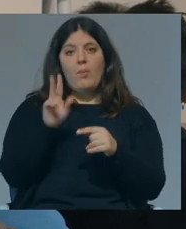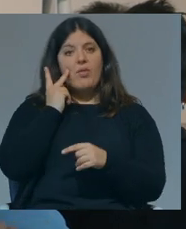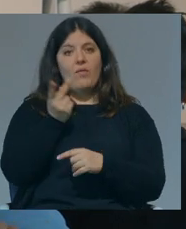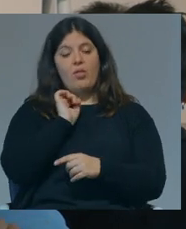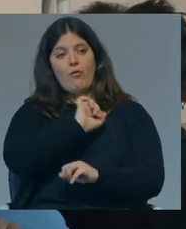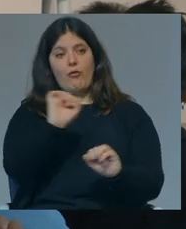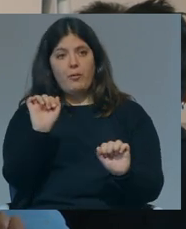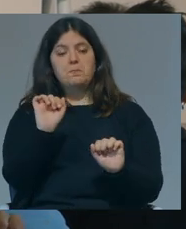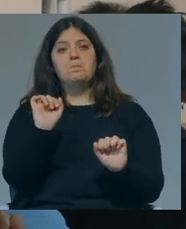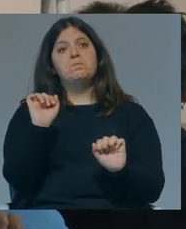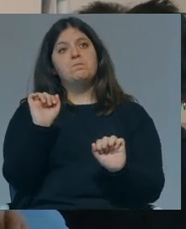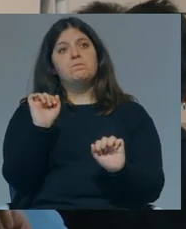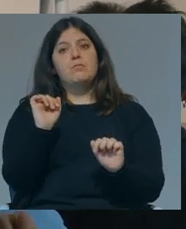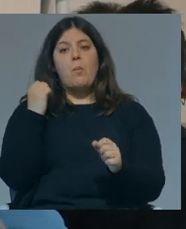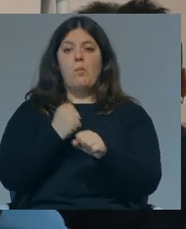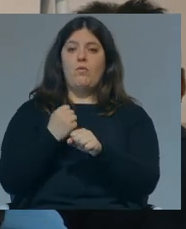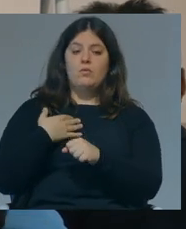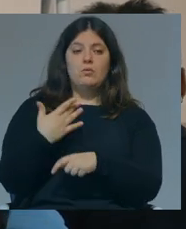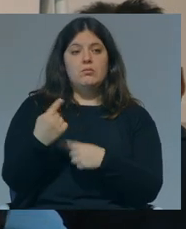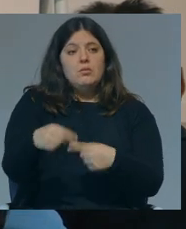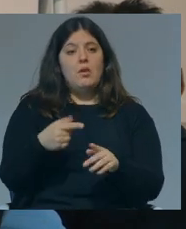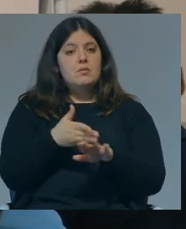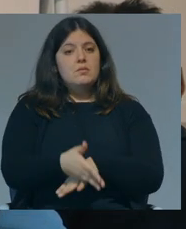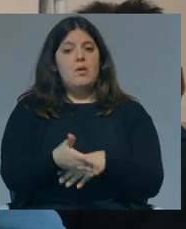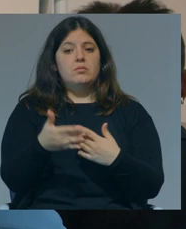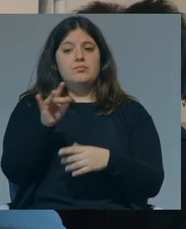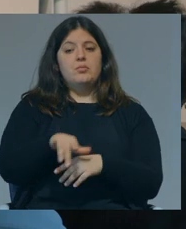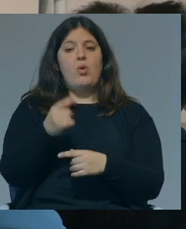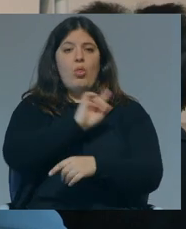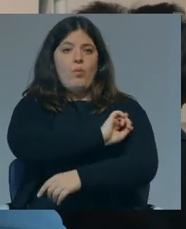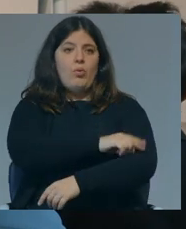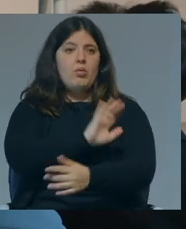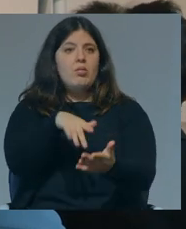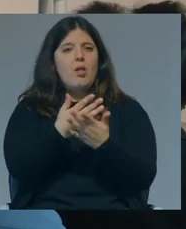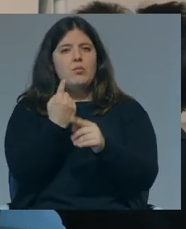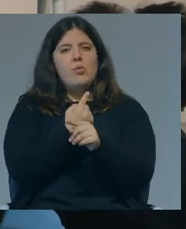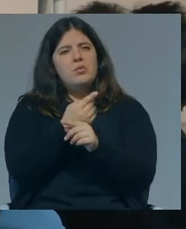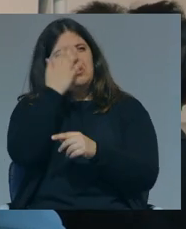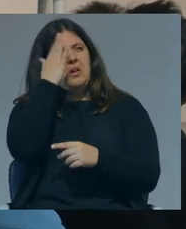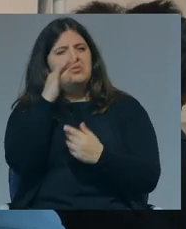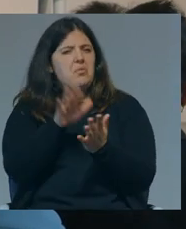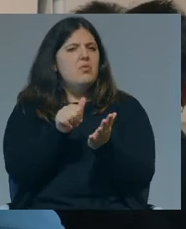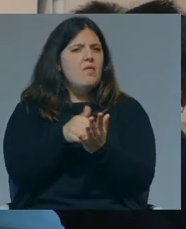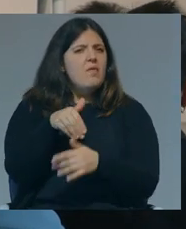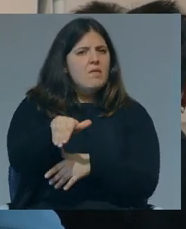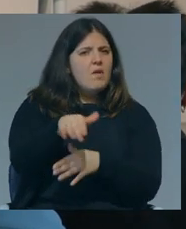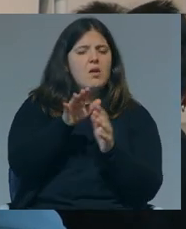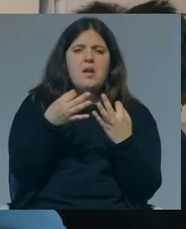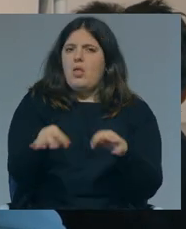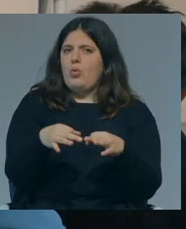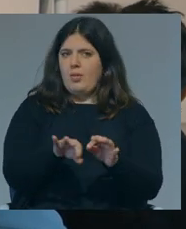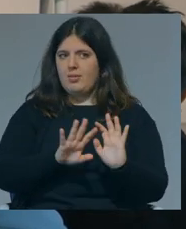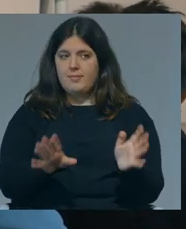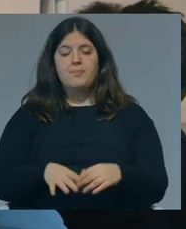vida profissional, em que tenham acesso aos tais lugares de poder, alguma coisa achou-se vai corrigir naturalmente.